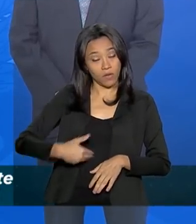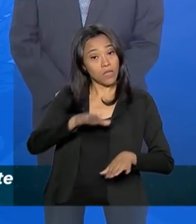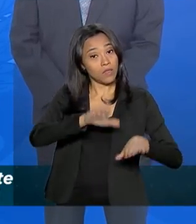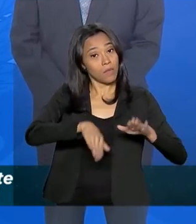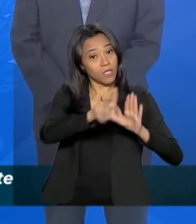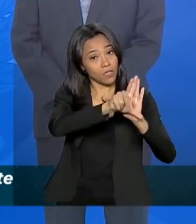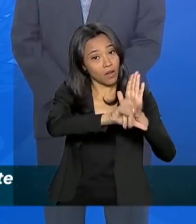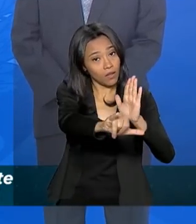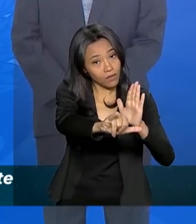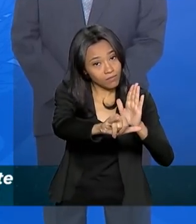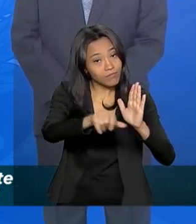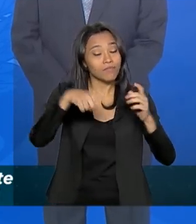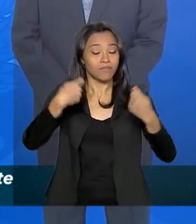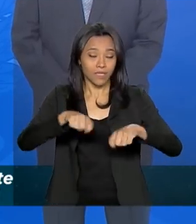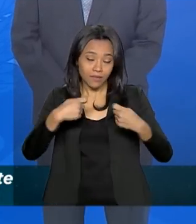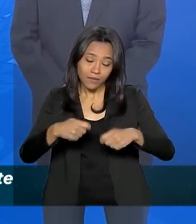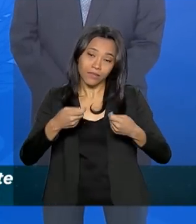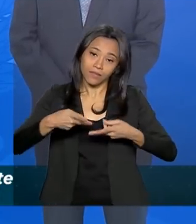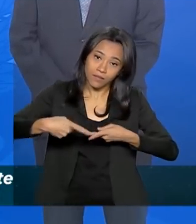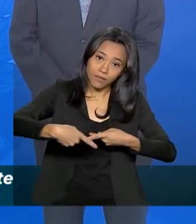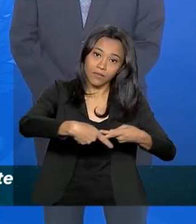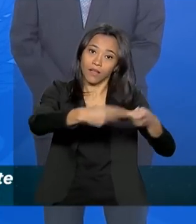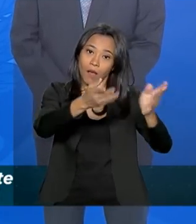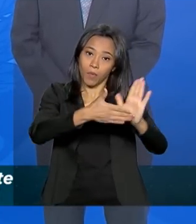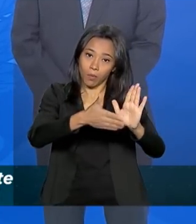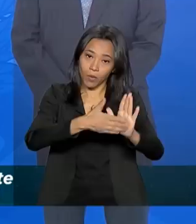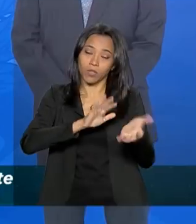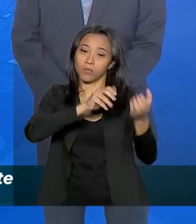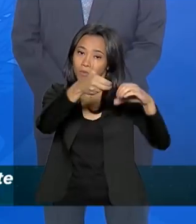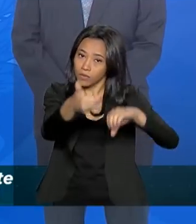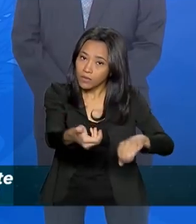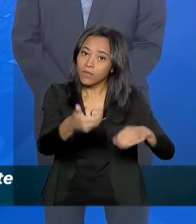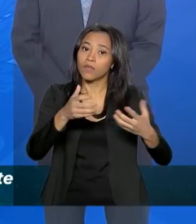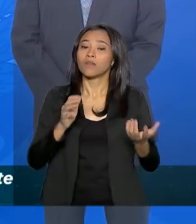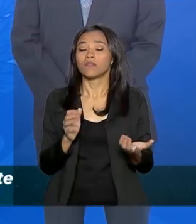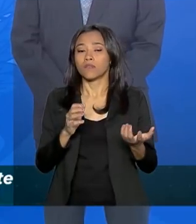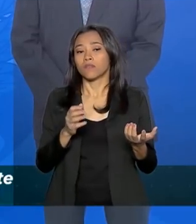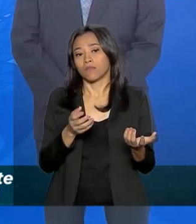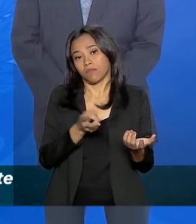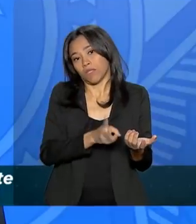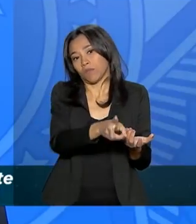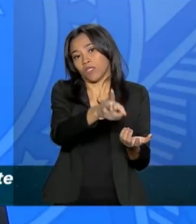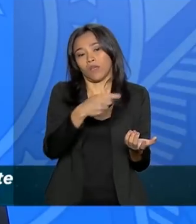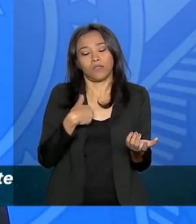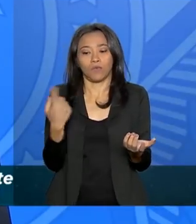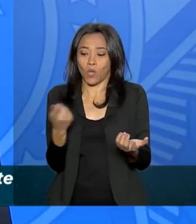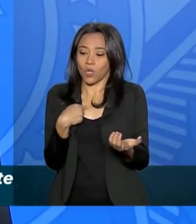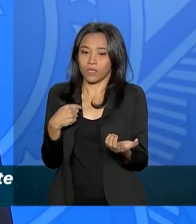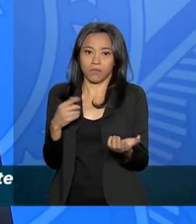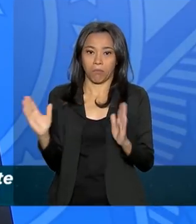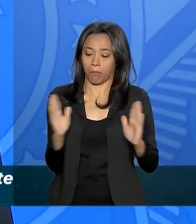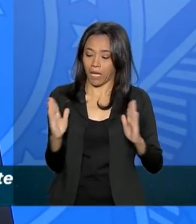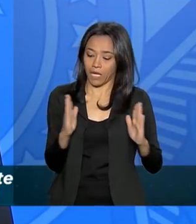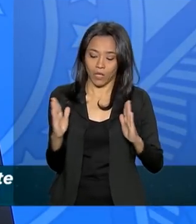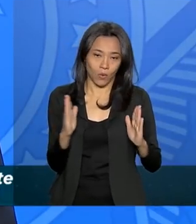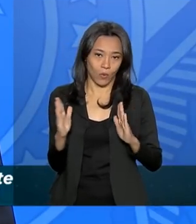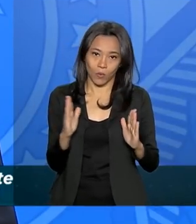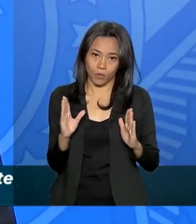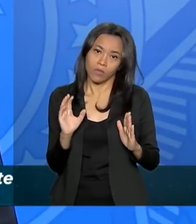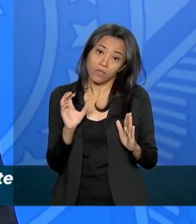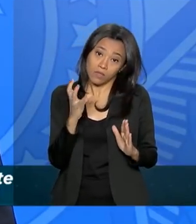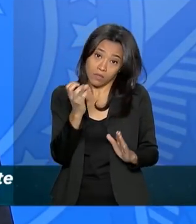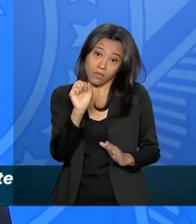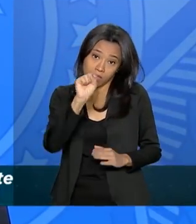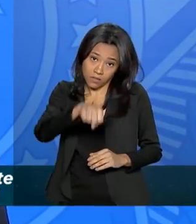pelo Parlamento, caso essa proposta seja levada adiante. Então, não temos prazo. Há uma intenção, sim,